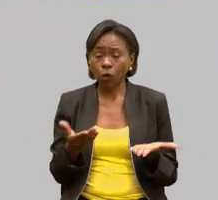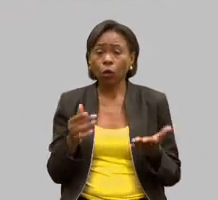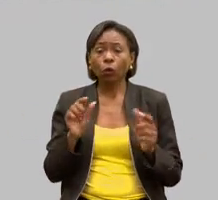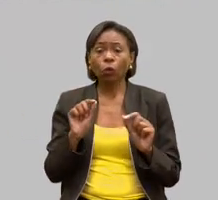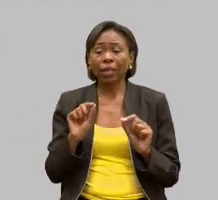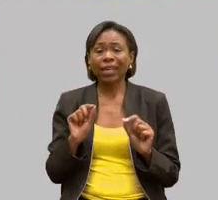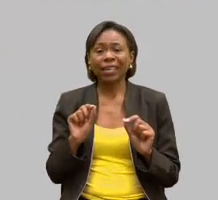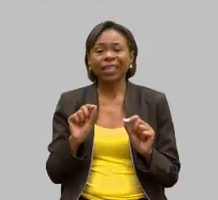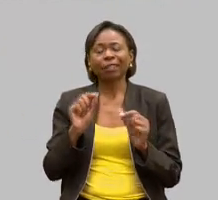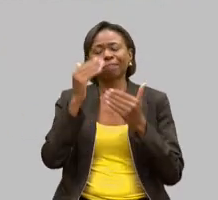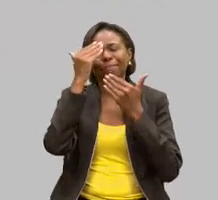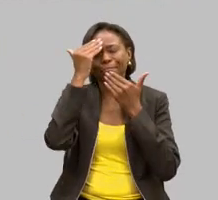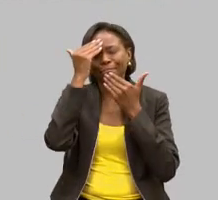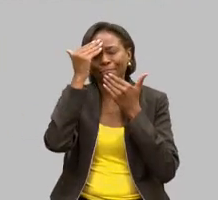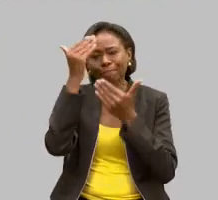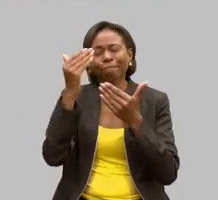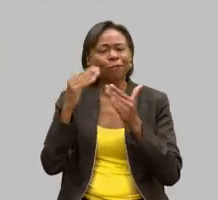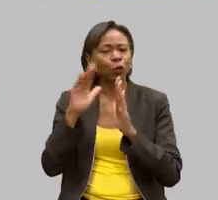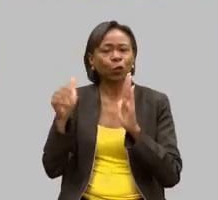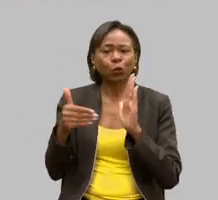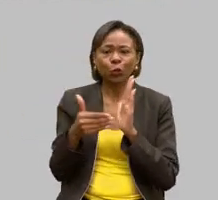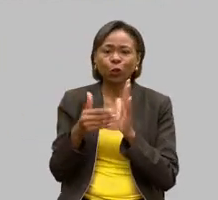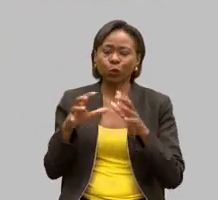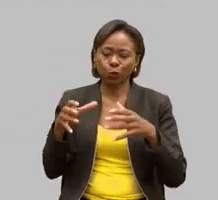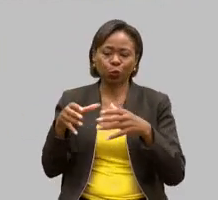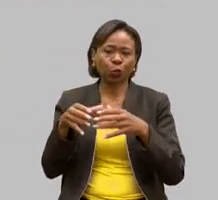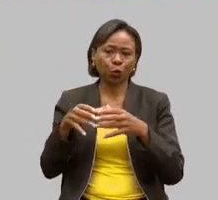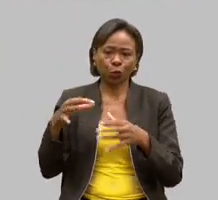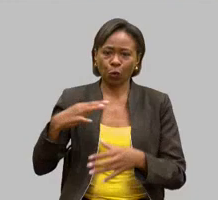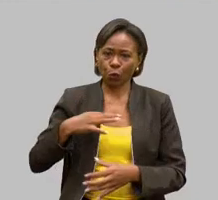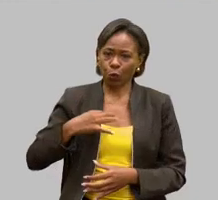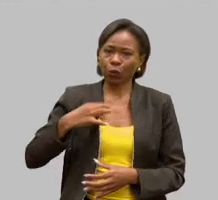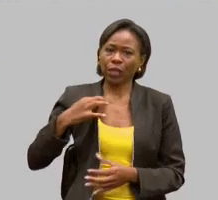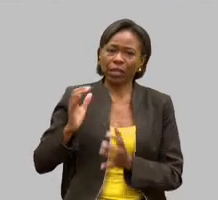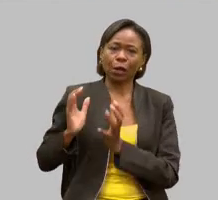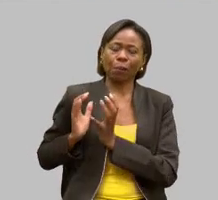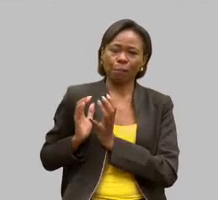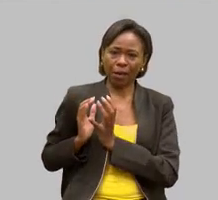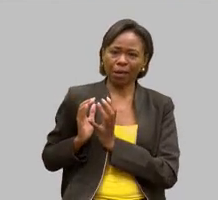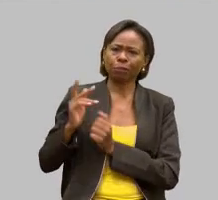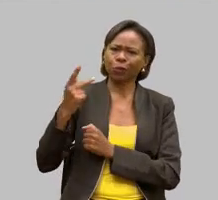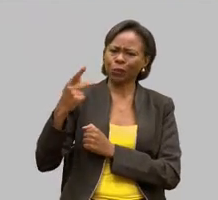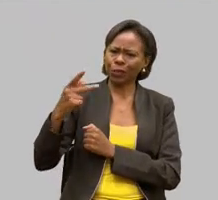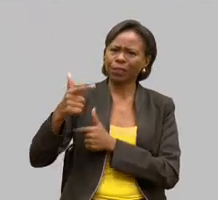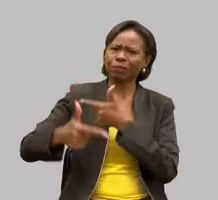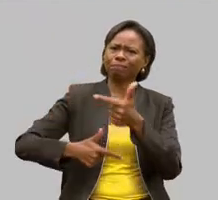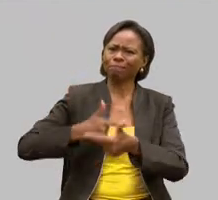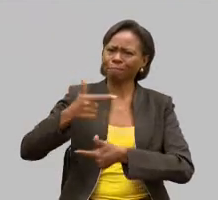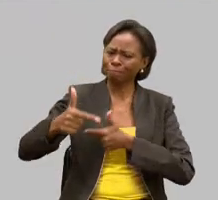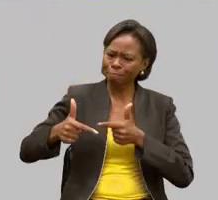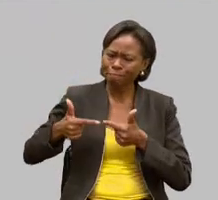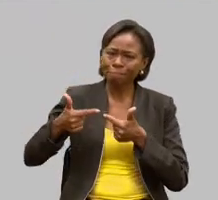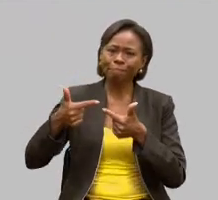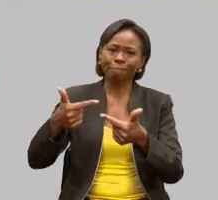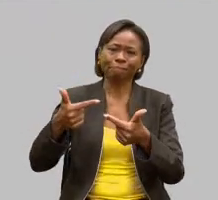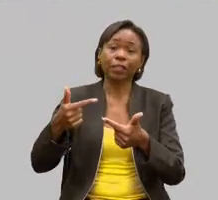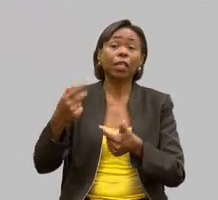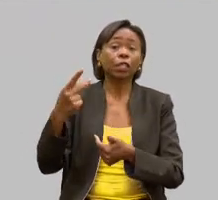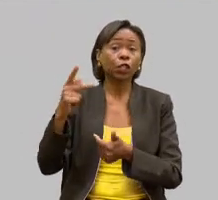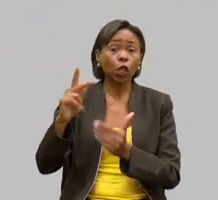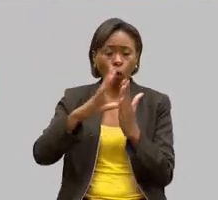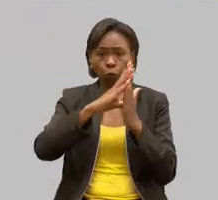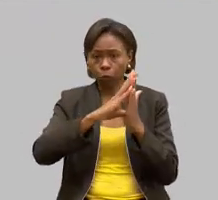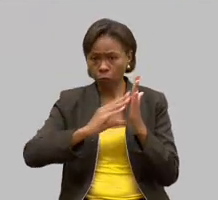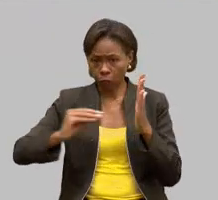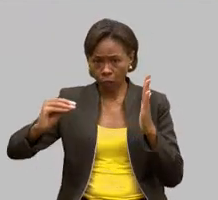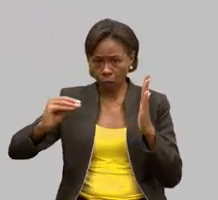agradeço a todos os voluntários das APAES por seu inestimável serviço e dedicação. Que seus exemplos continuem